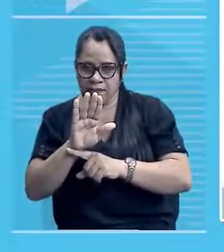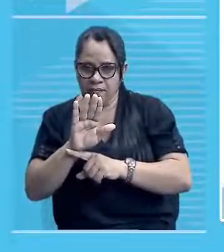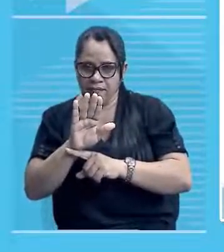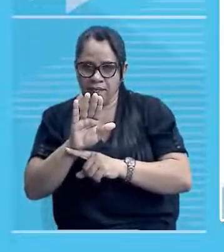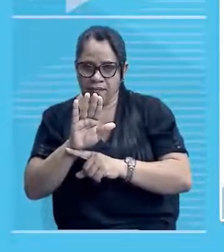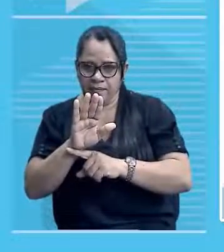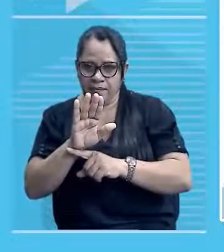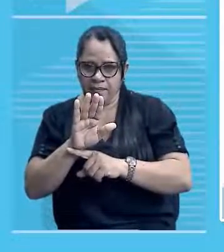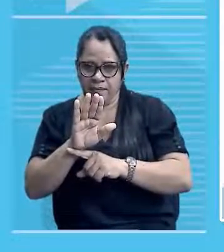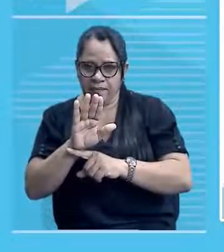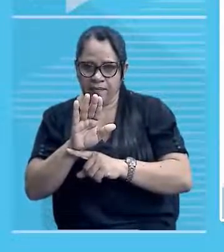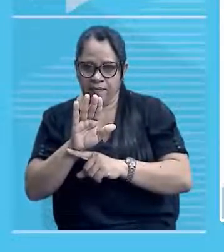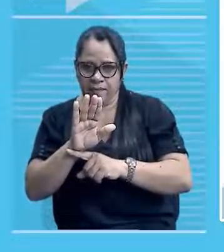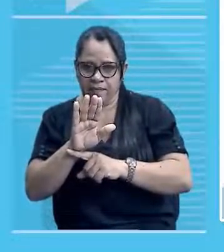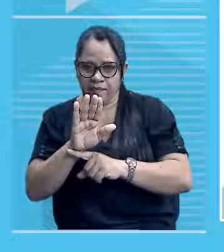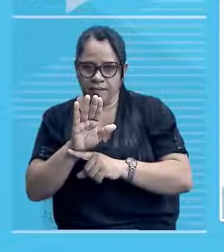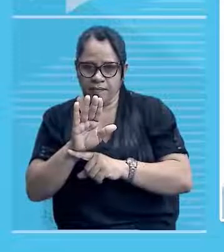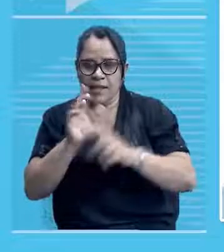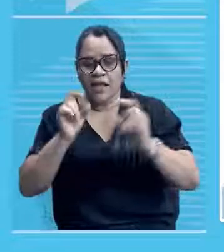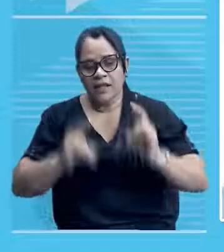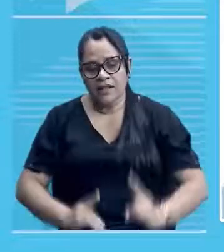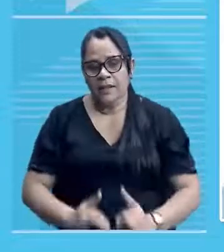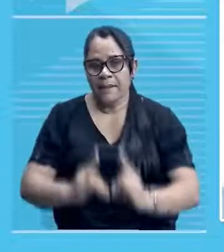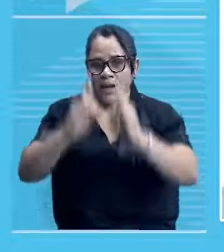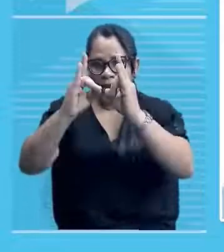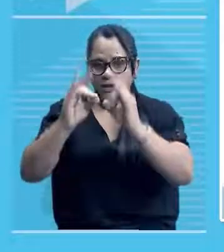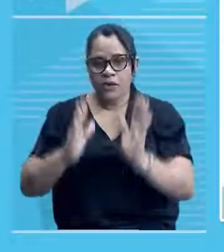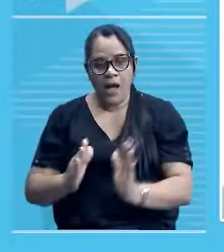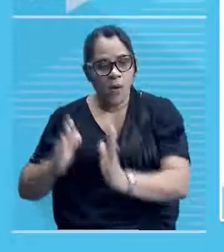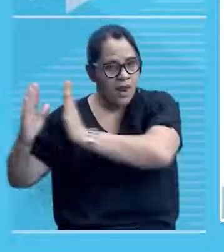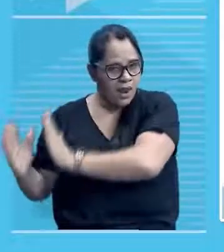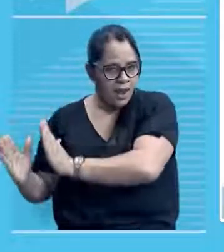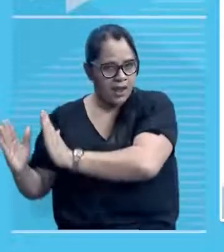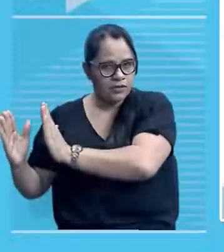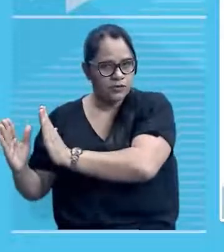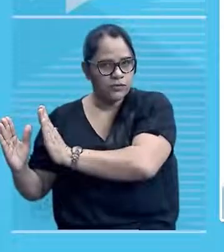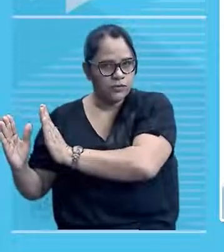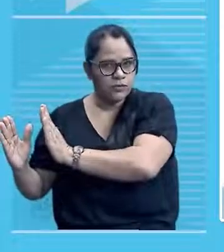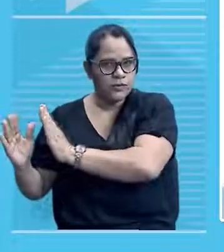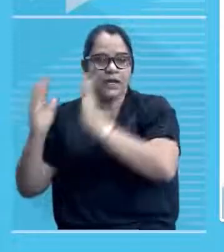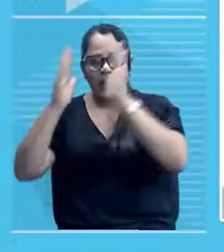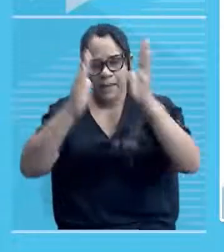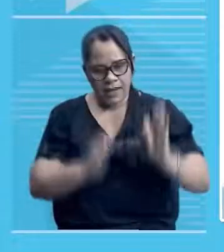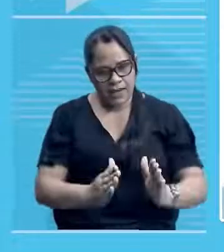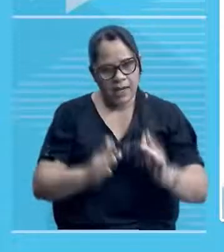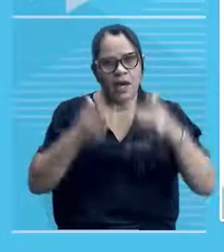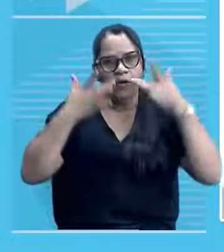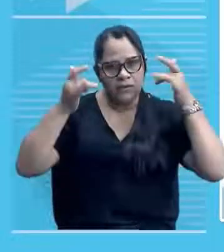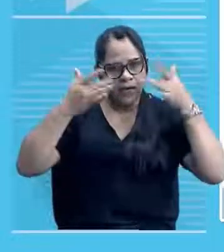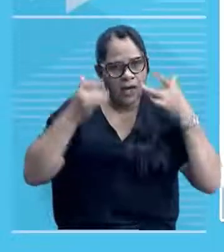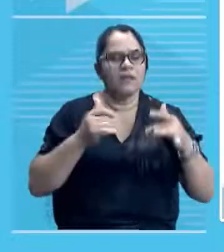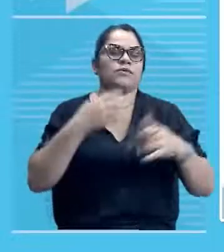observando aqui ao lado do Teatro 4 de Setembro.